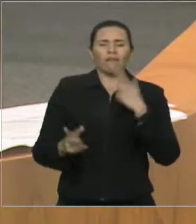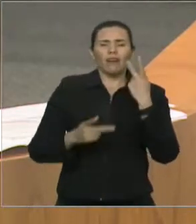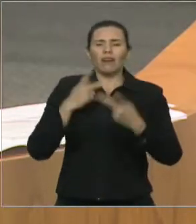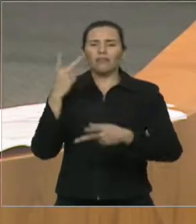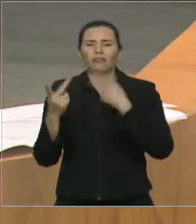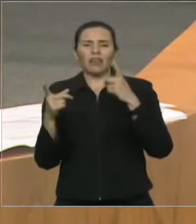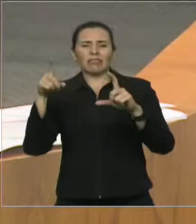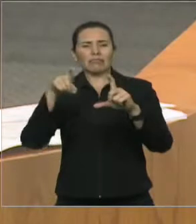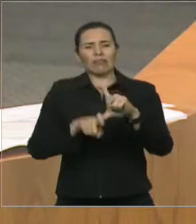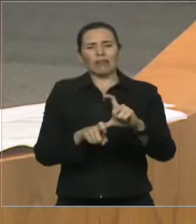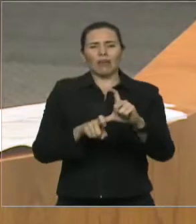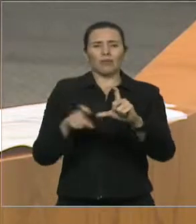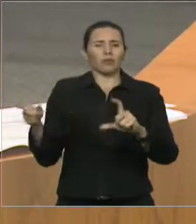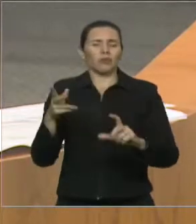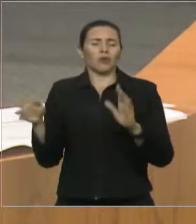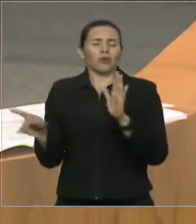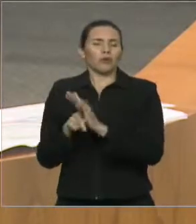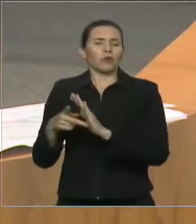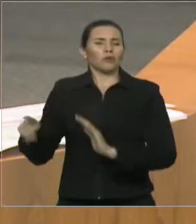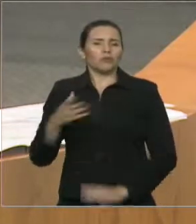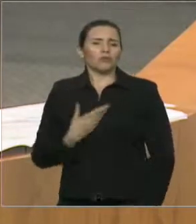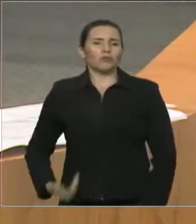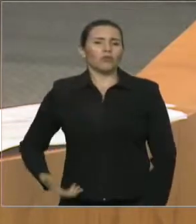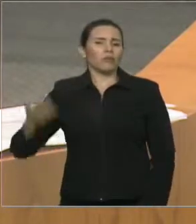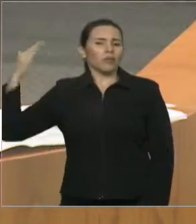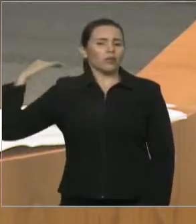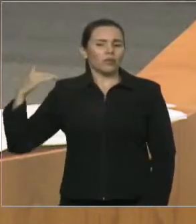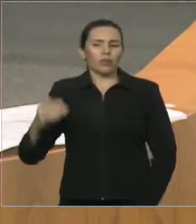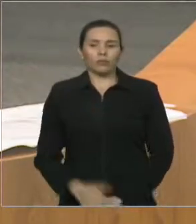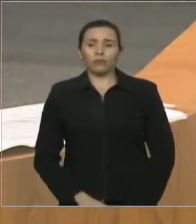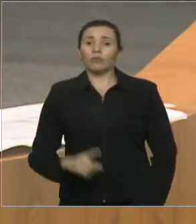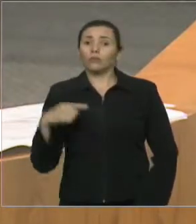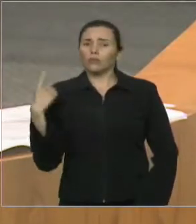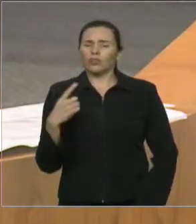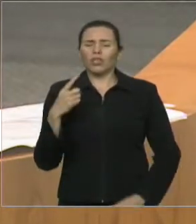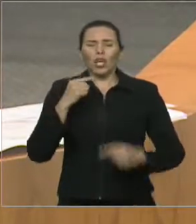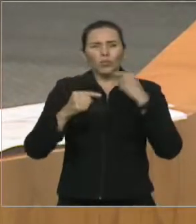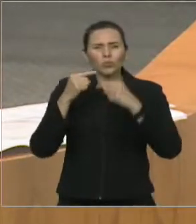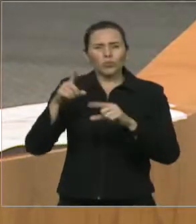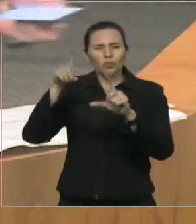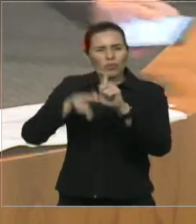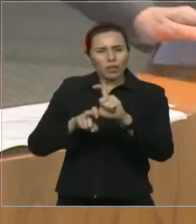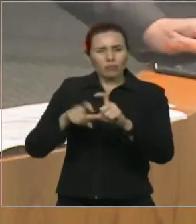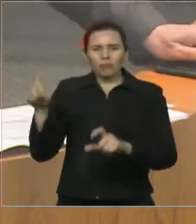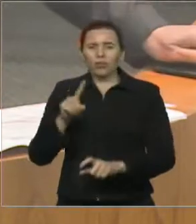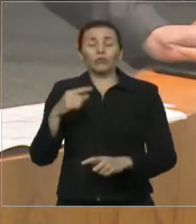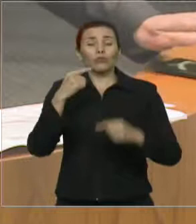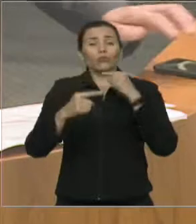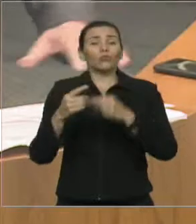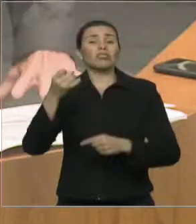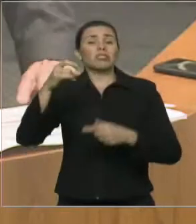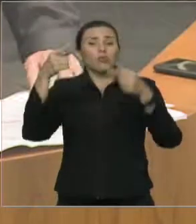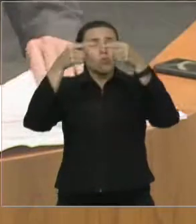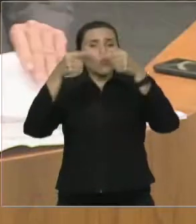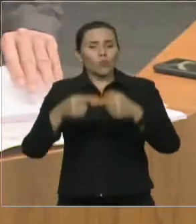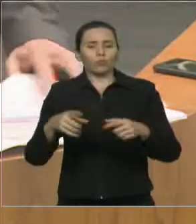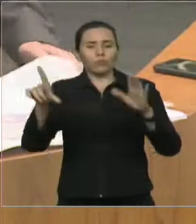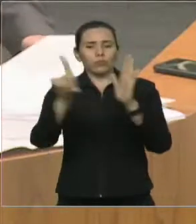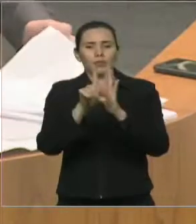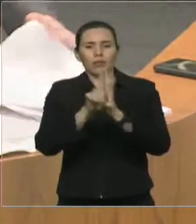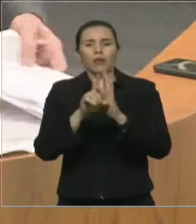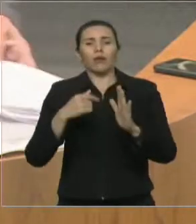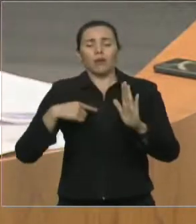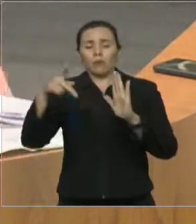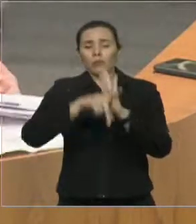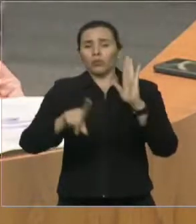Assembleia não está discutindo a origem do débito. Nós estamos discutindo a legalidade. Eu estou com um projeto de lei aqui, com um projeto de